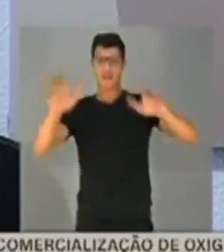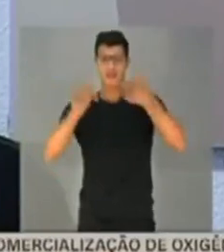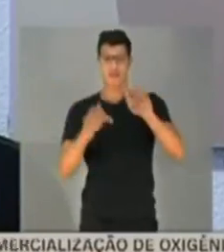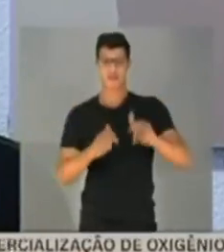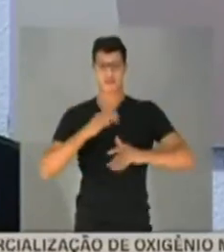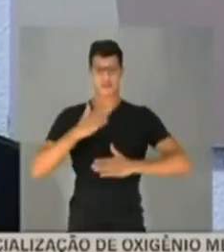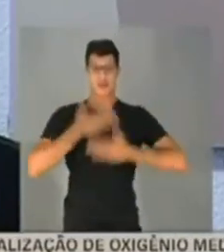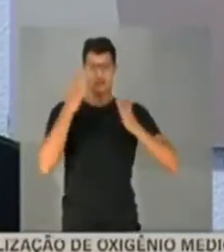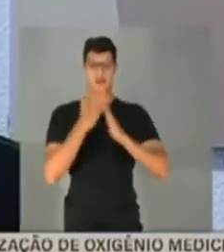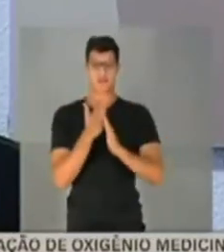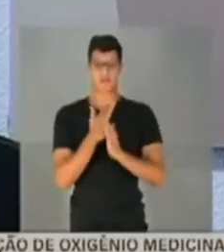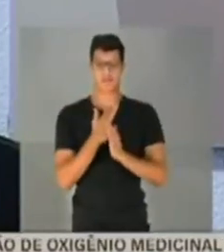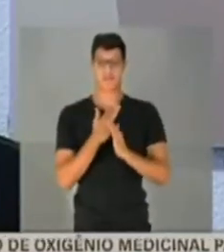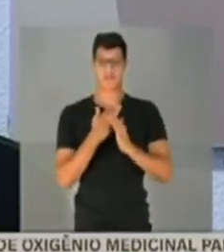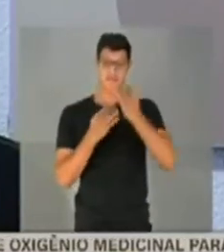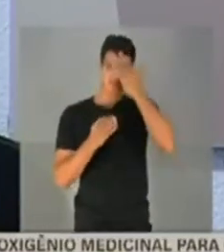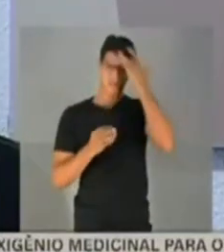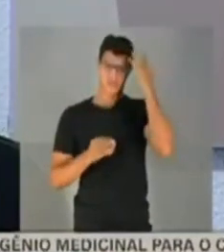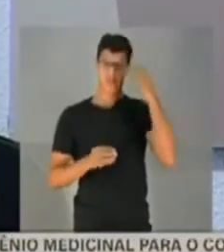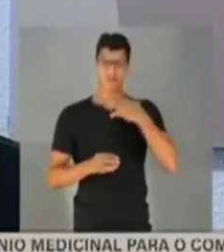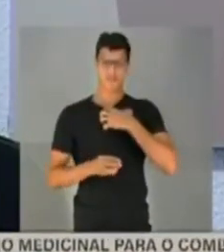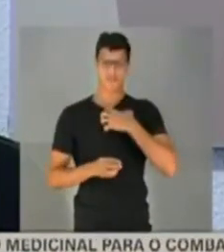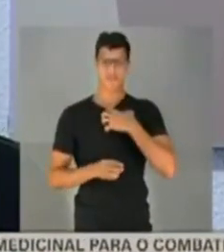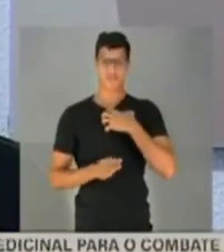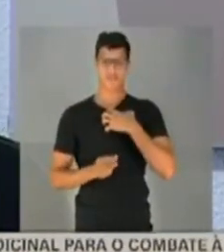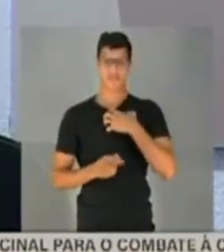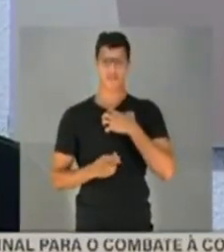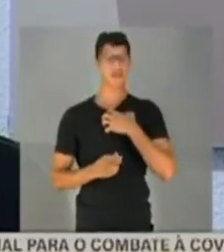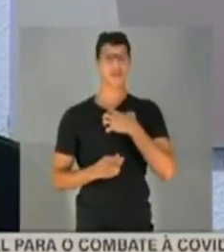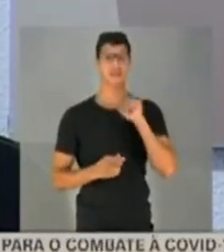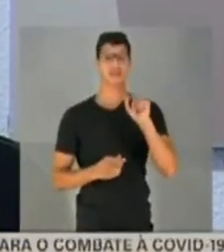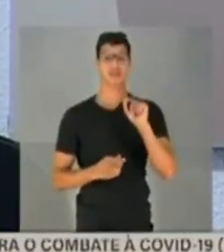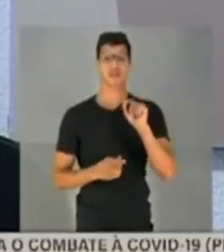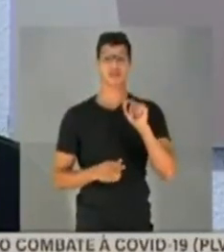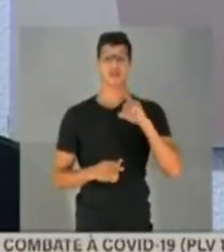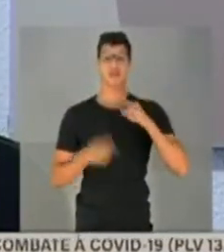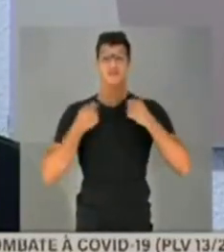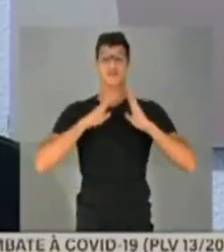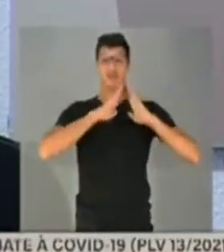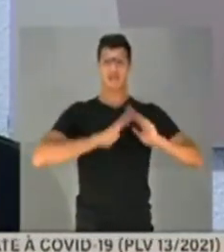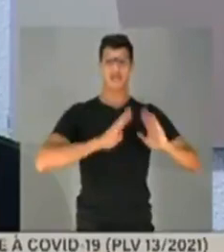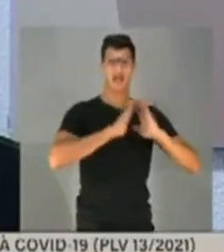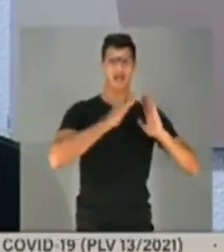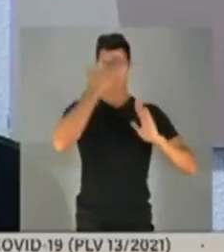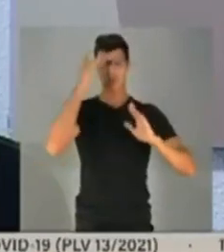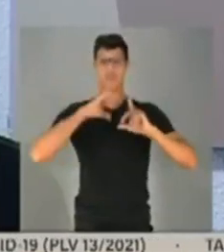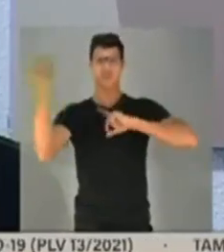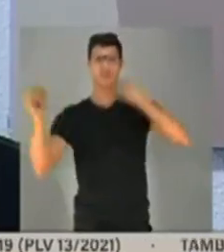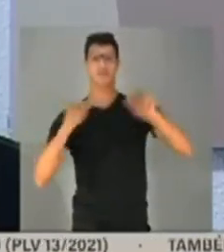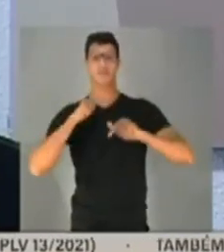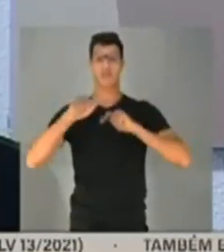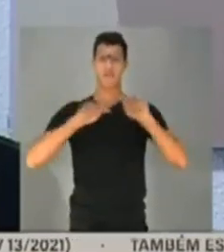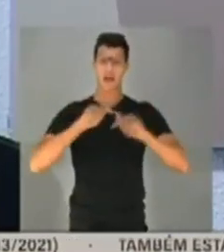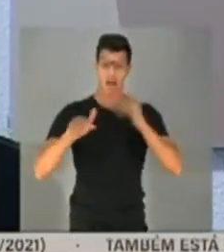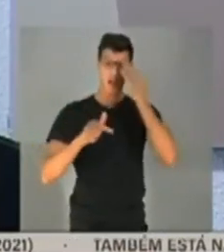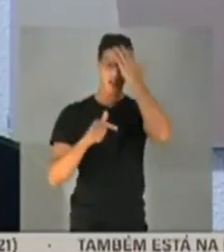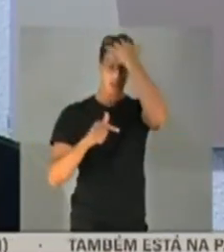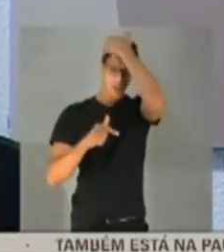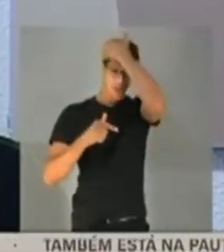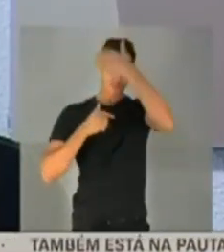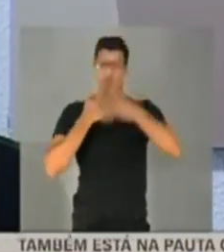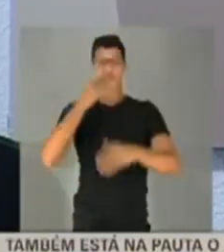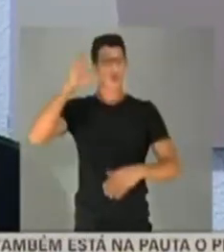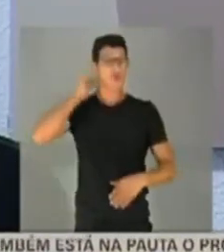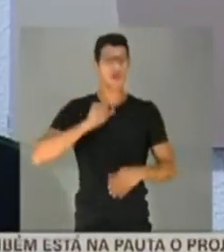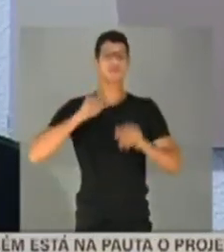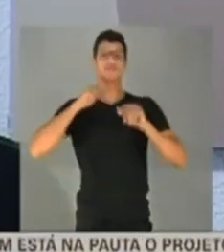assustar as pessoas de um jeito que tem que ficar em casa e as pessoas tem que sair para trabalhar e ouvindo que tem